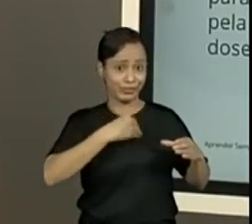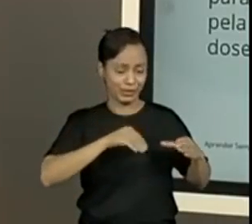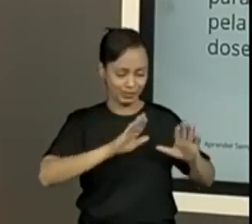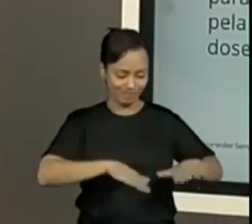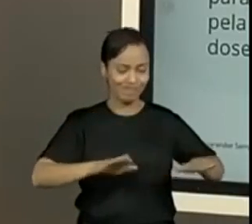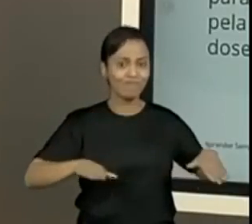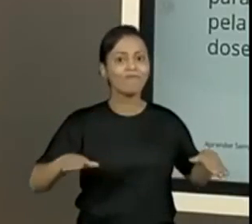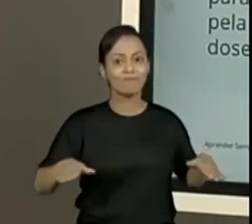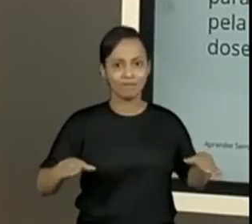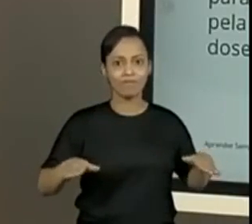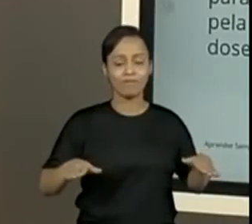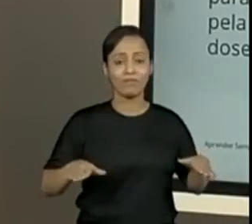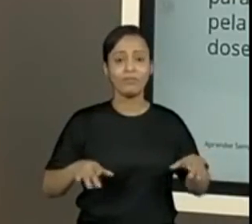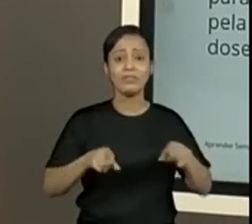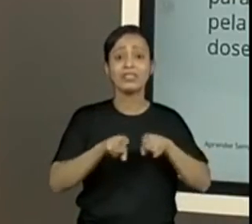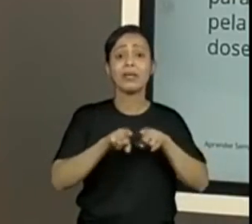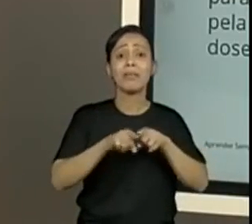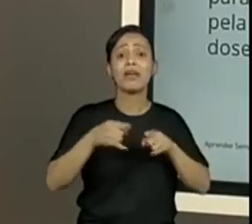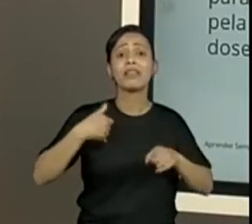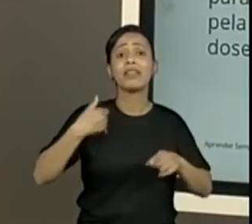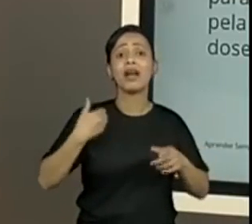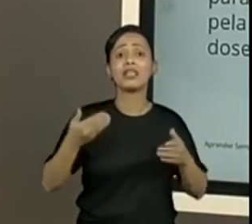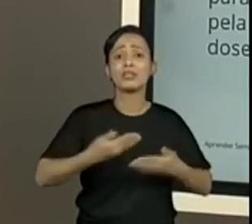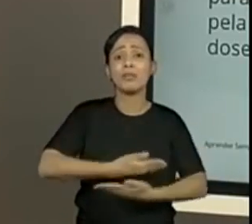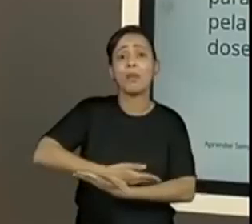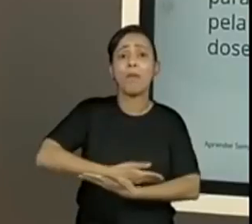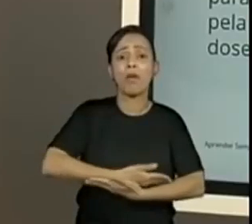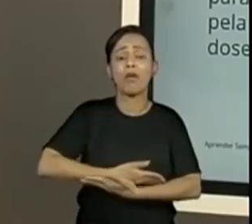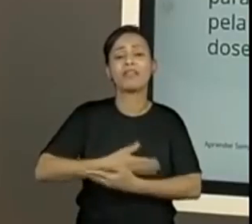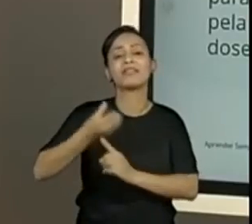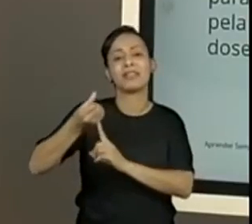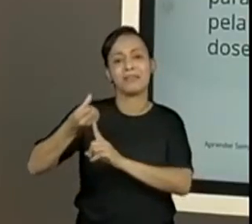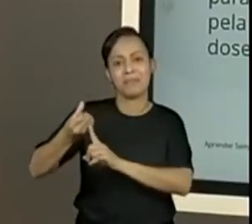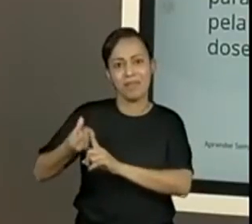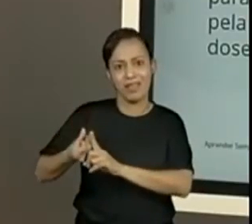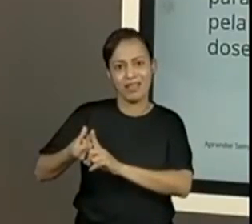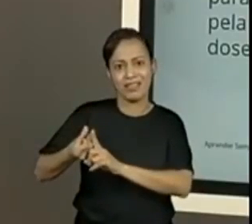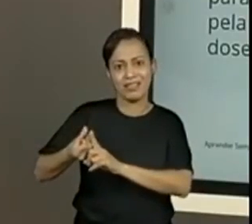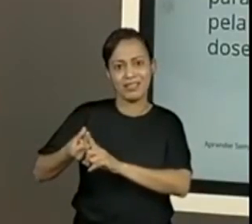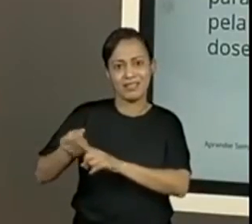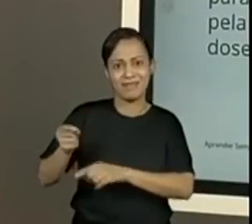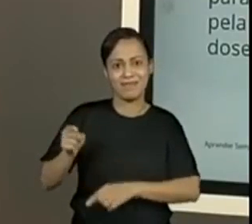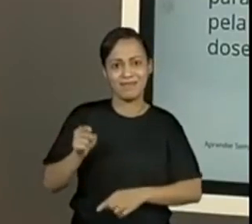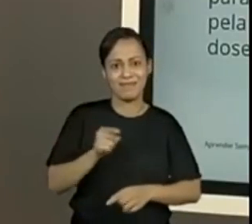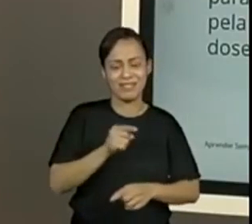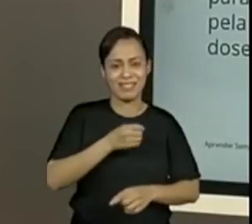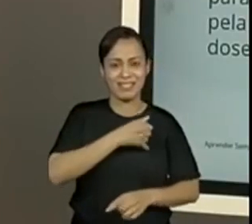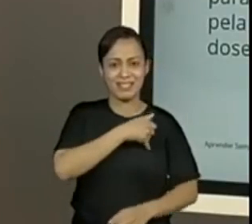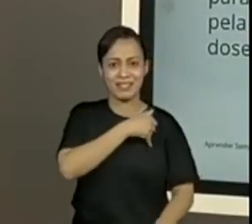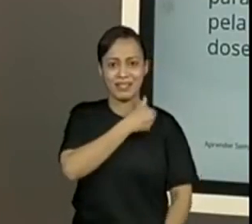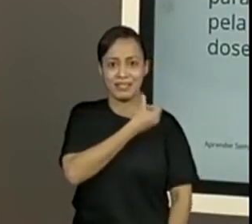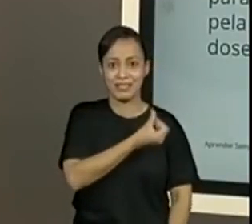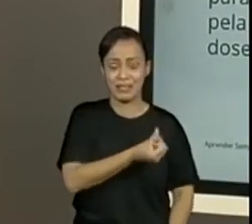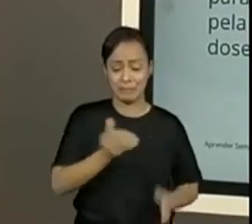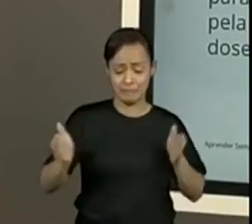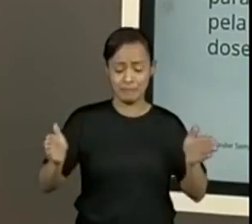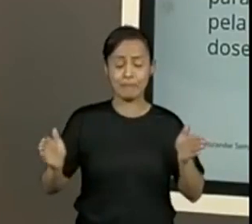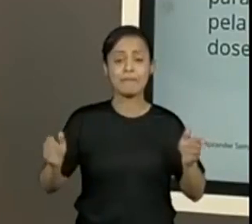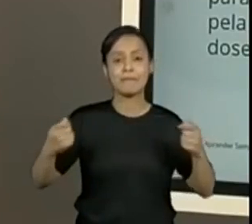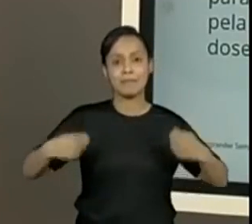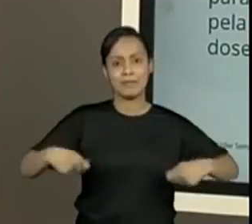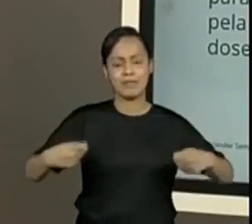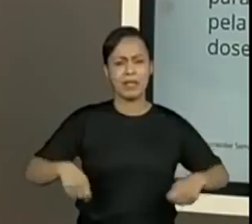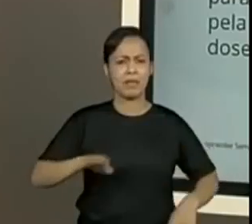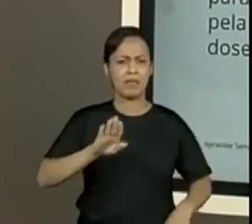Deu até o período de 6 meses a 6 anos. As mulheres tiveram filhos. Mas será que é só essa vacinação? Então,